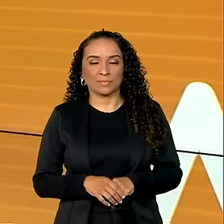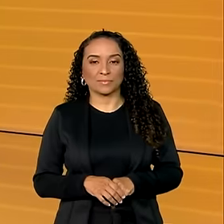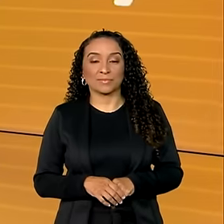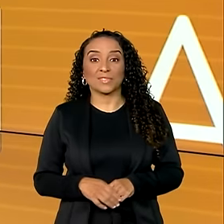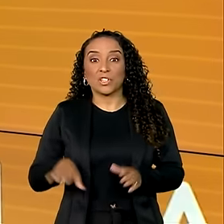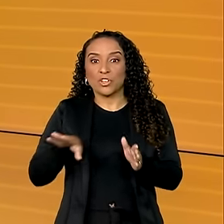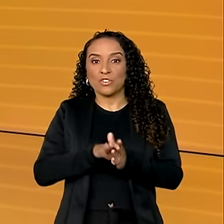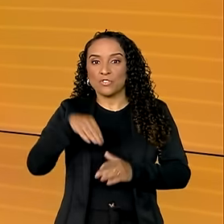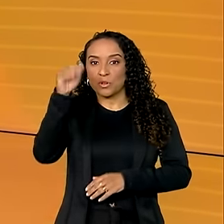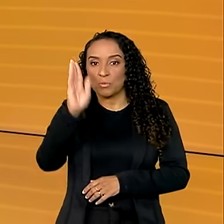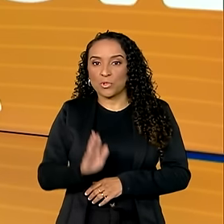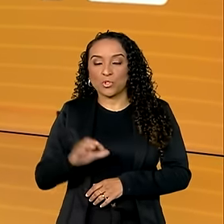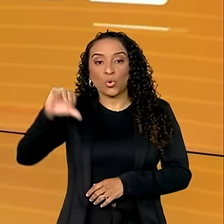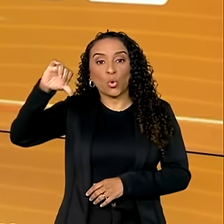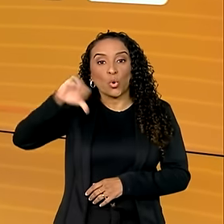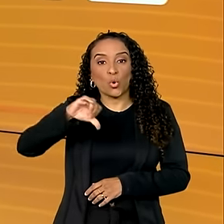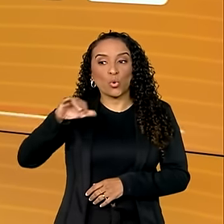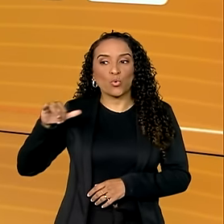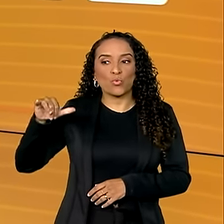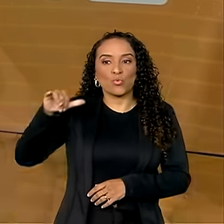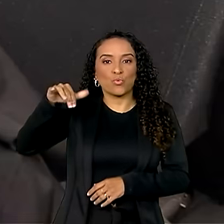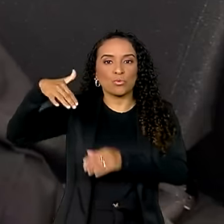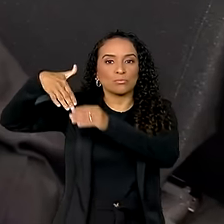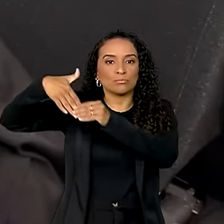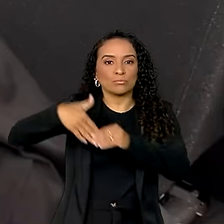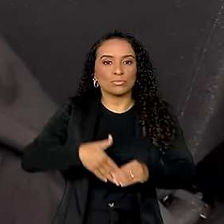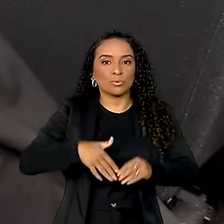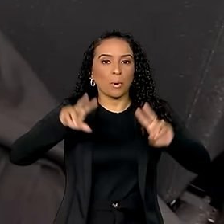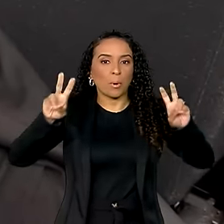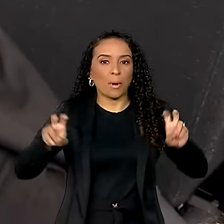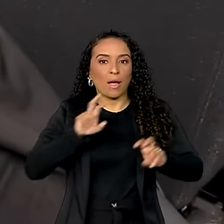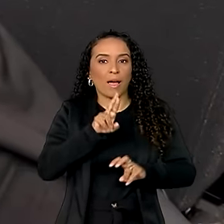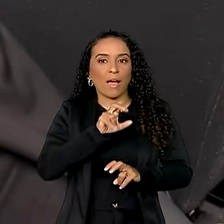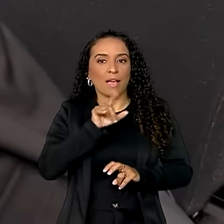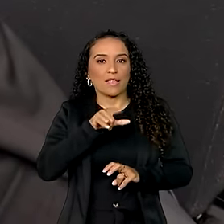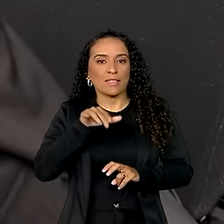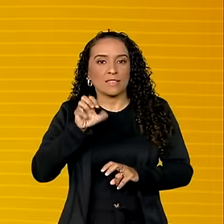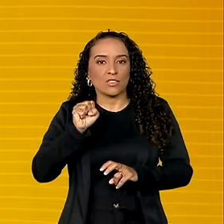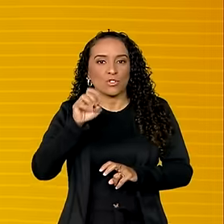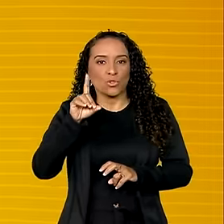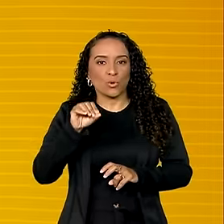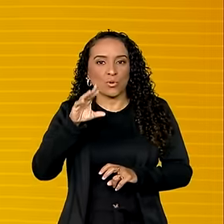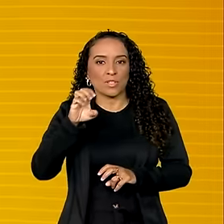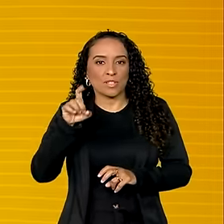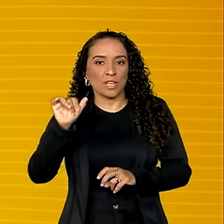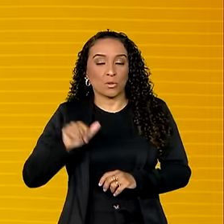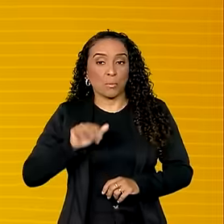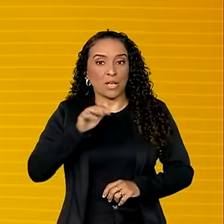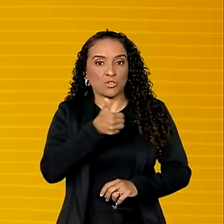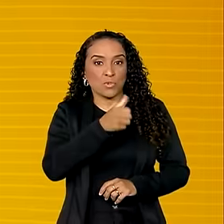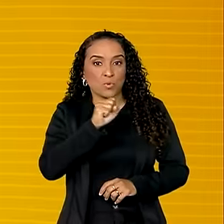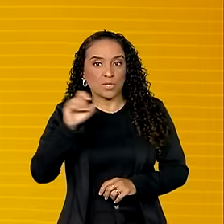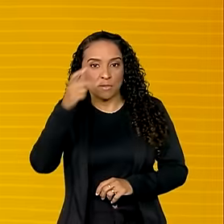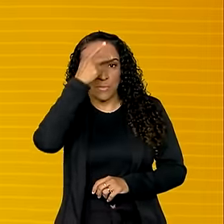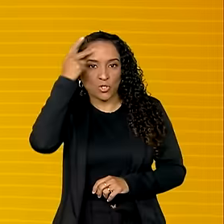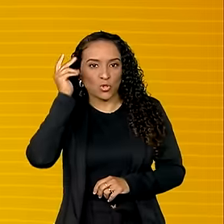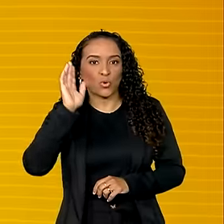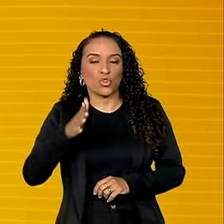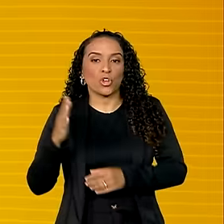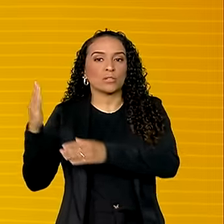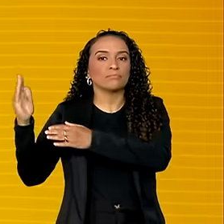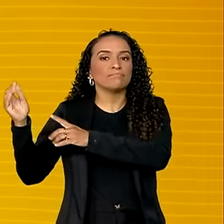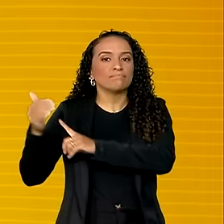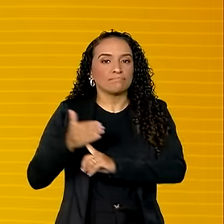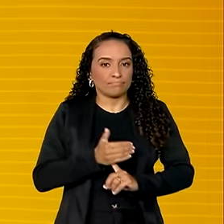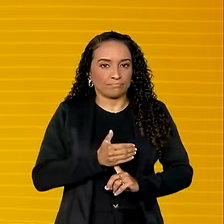Chega ao Brasil o nono voo de repatriação da Operação Raízes do Cedro. Mais de 1.800 pessoas já